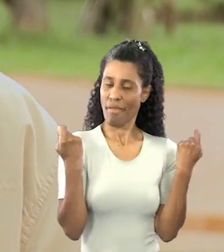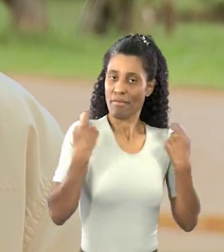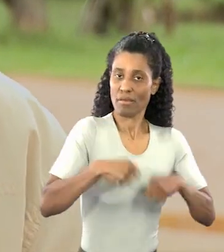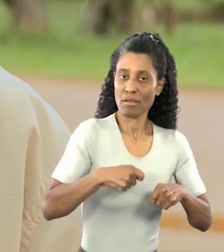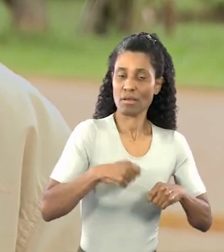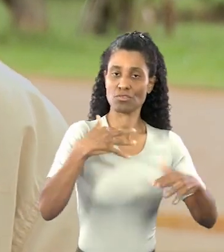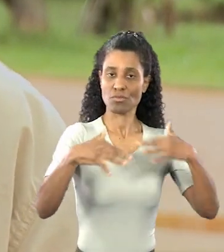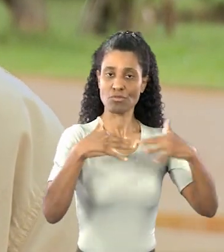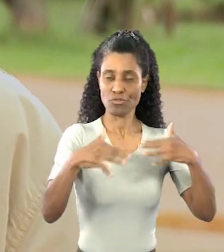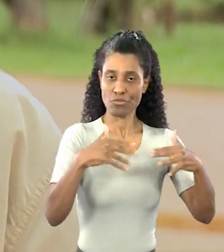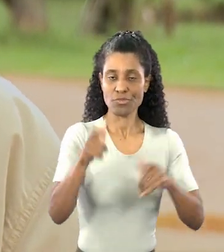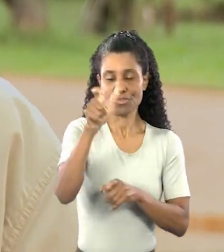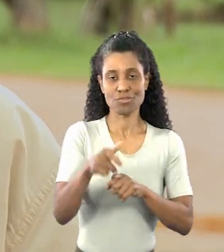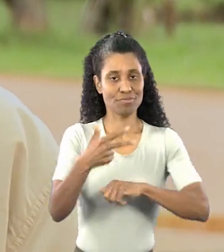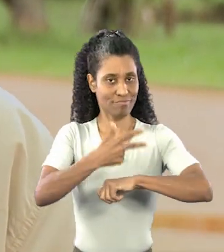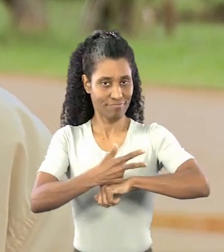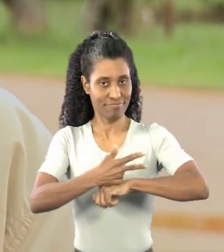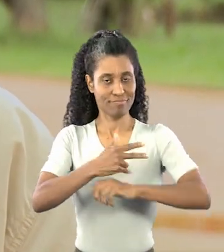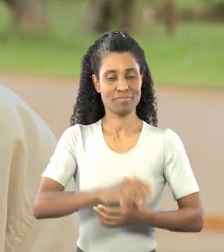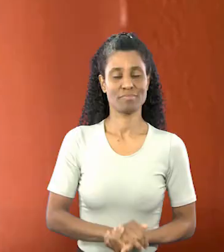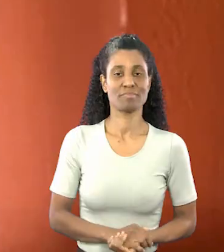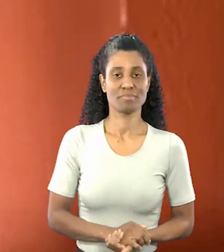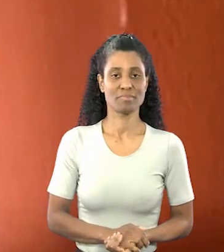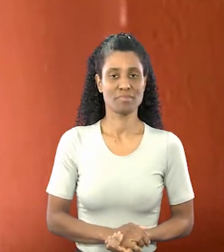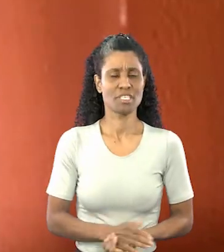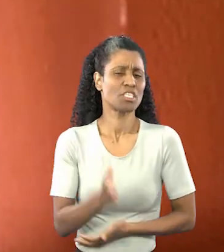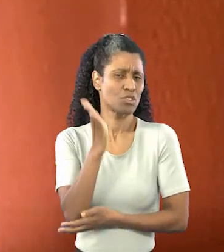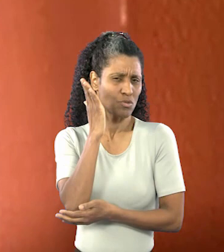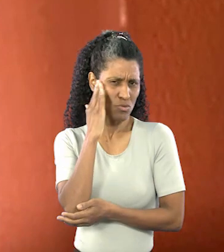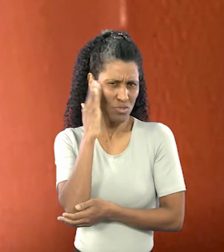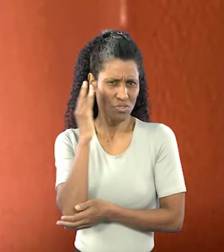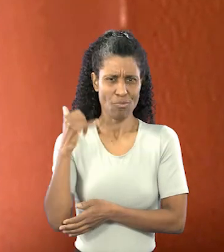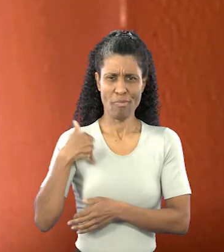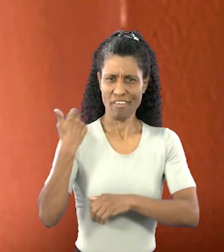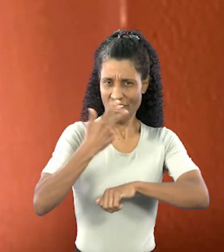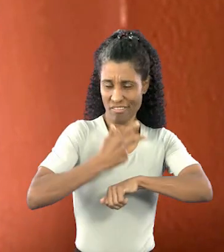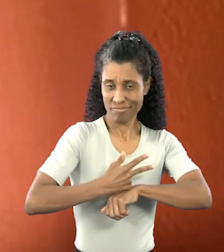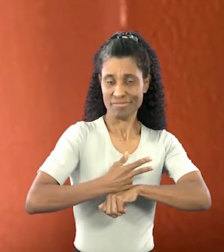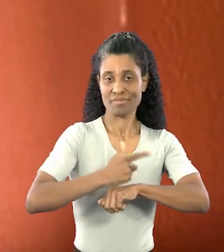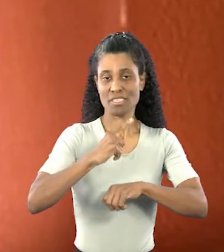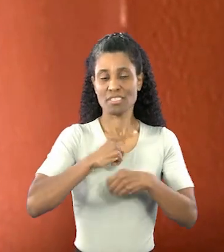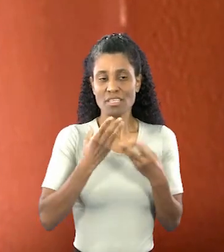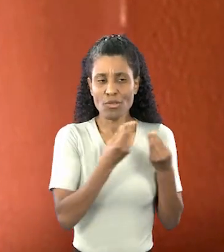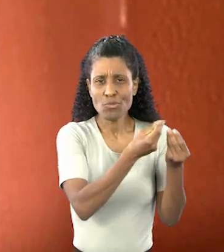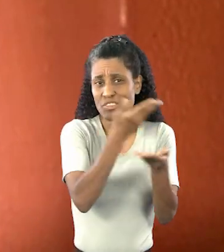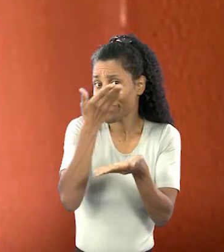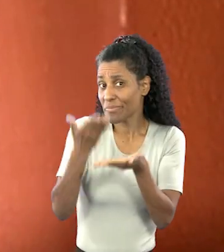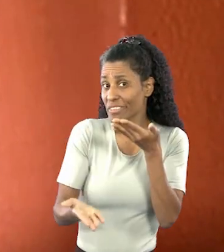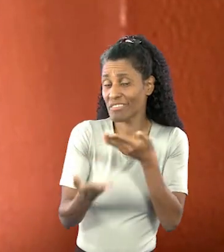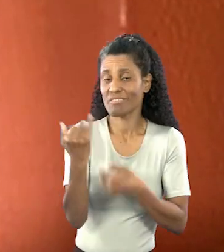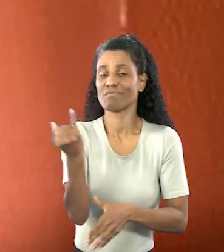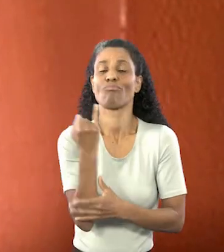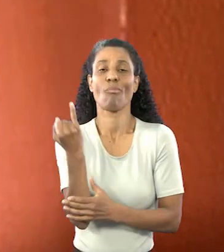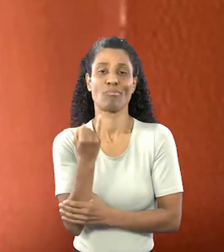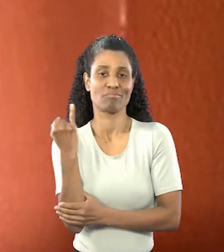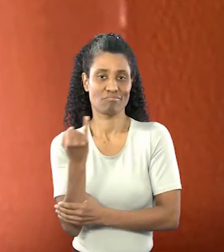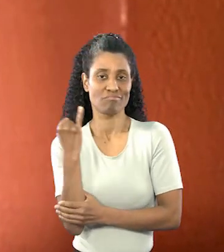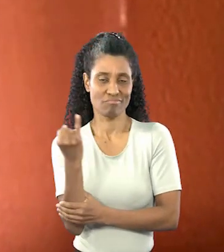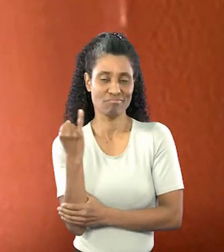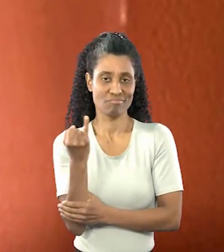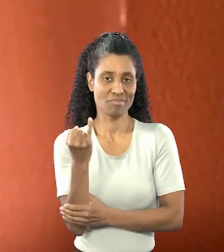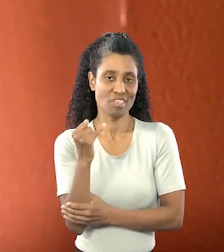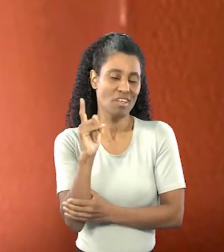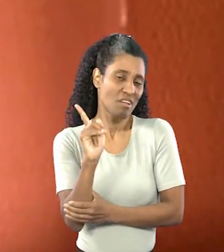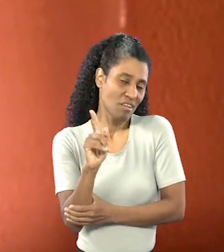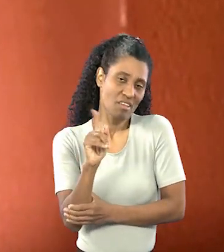capacidade motora dos idosos. A gente sabe que nessa idade acontecem muitas perdas, perdas importantes